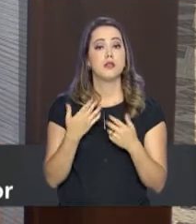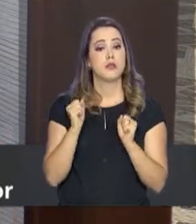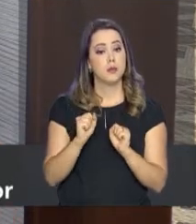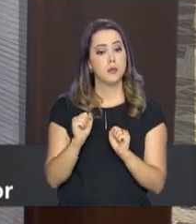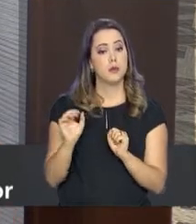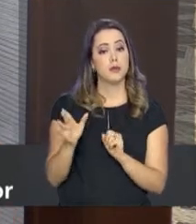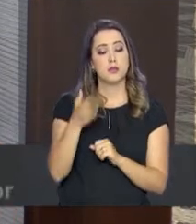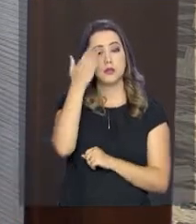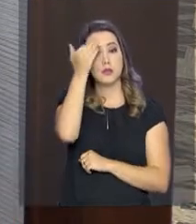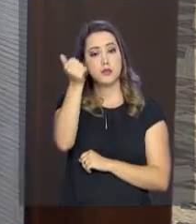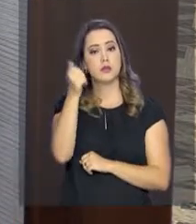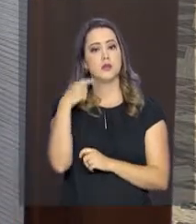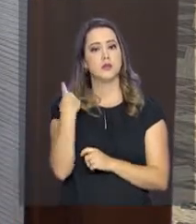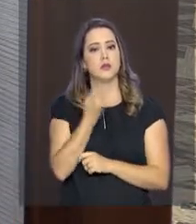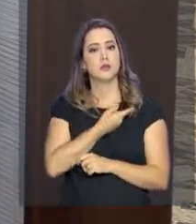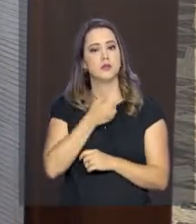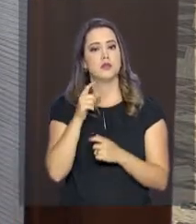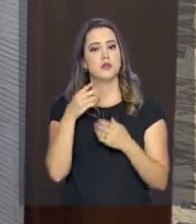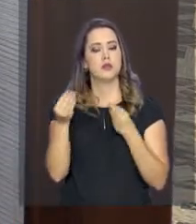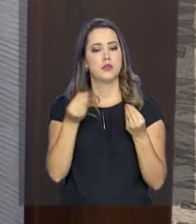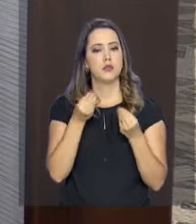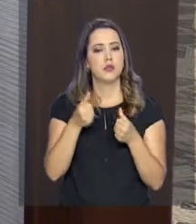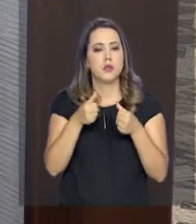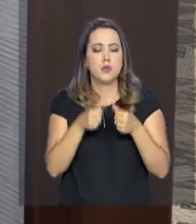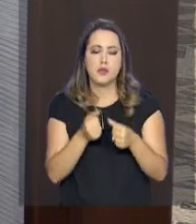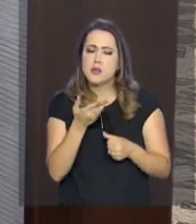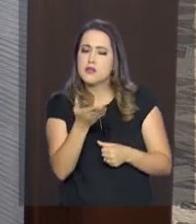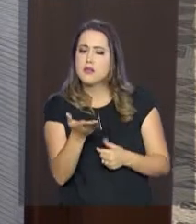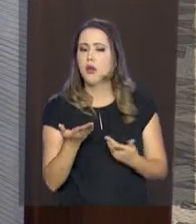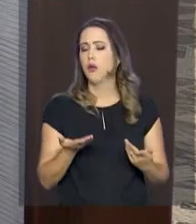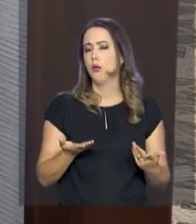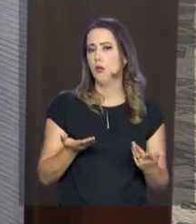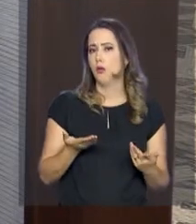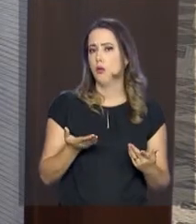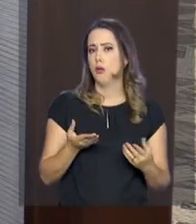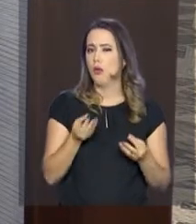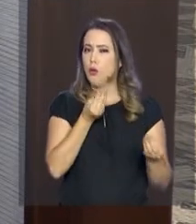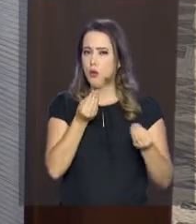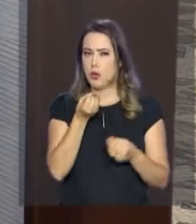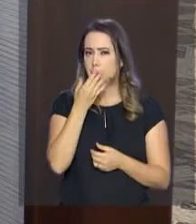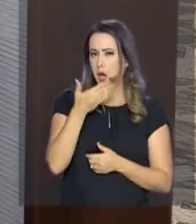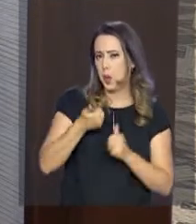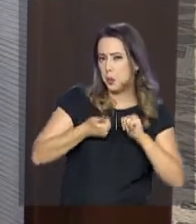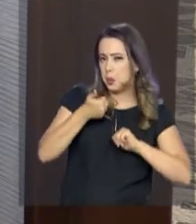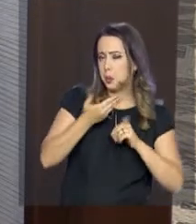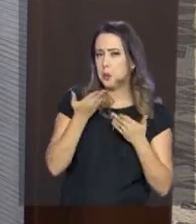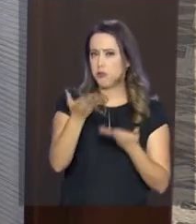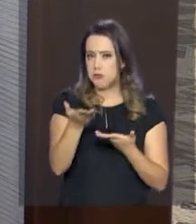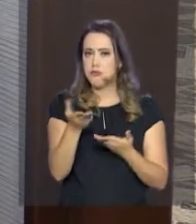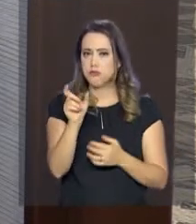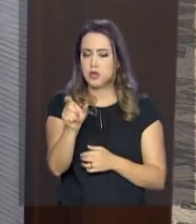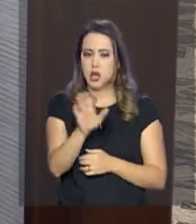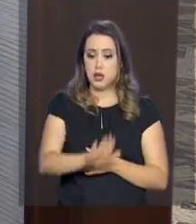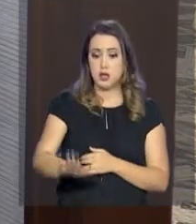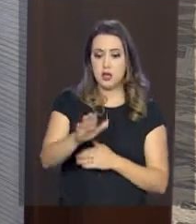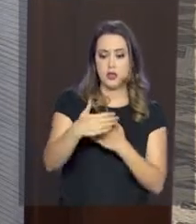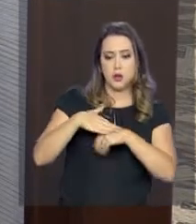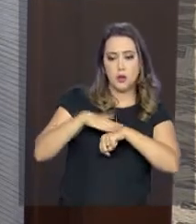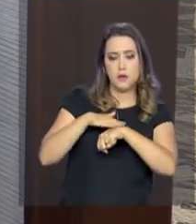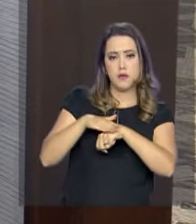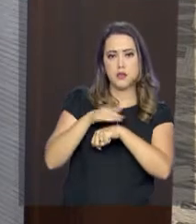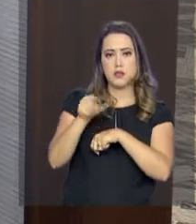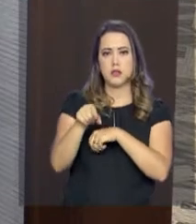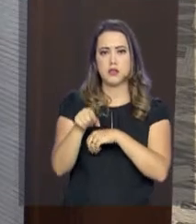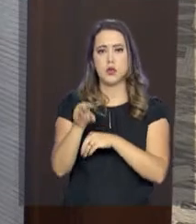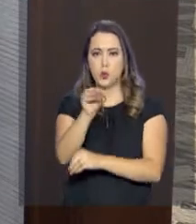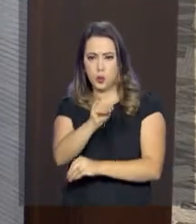isso, extrair as informações que nos interessam, que é como é que vocês estão, como é que você está, como é que estão te